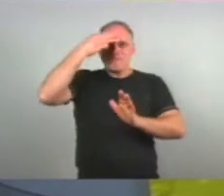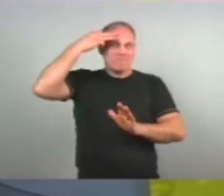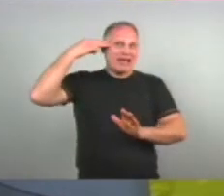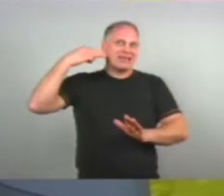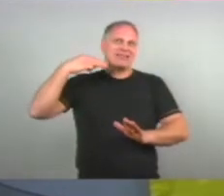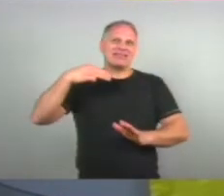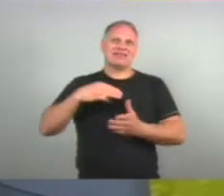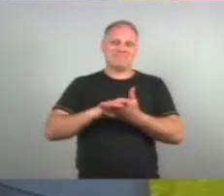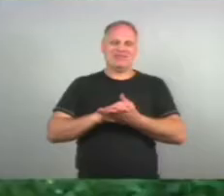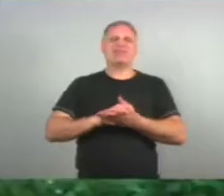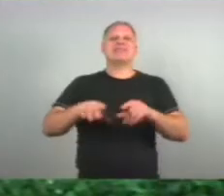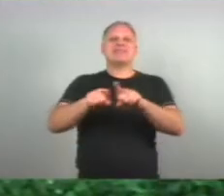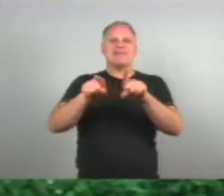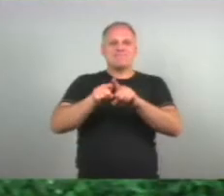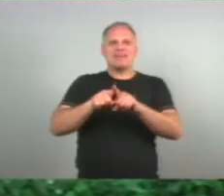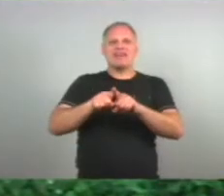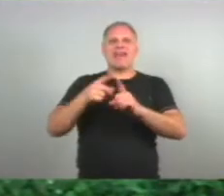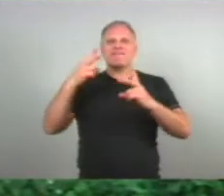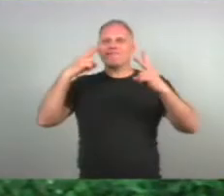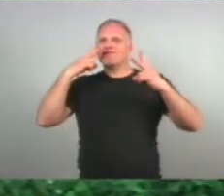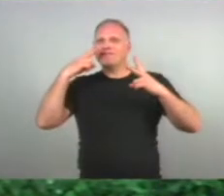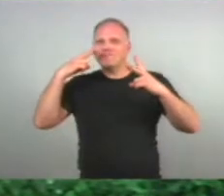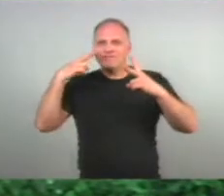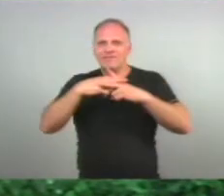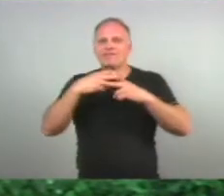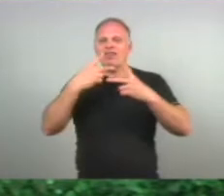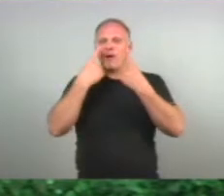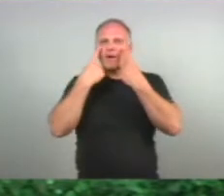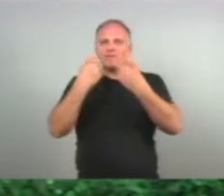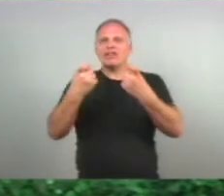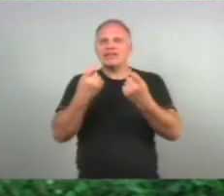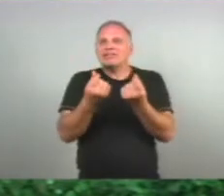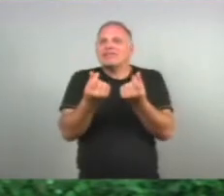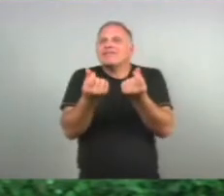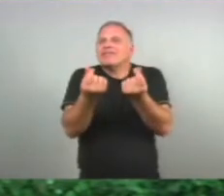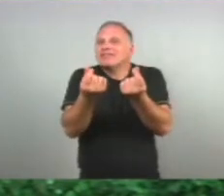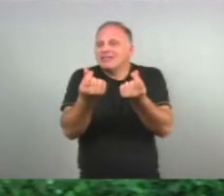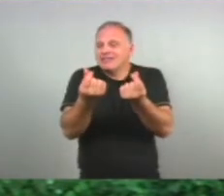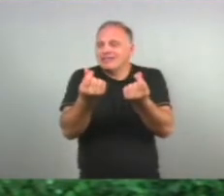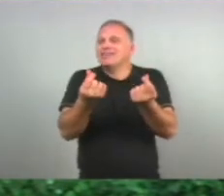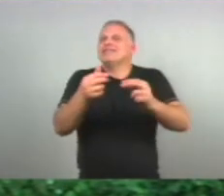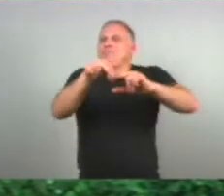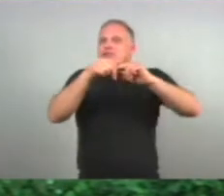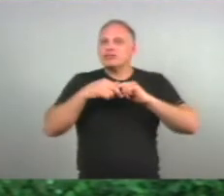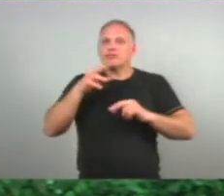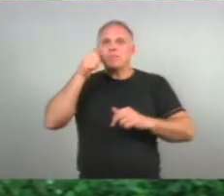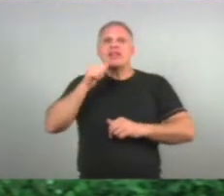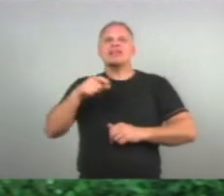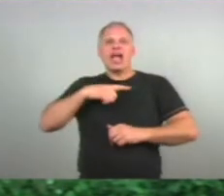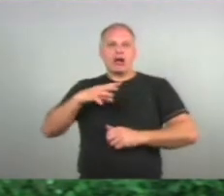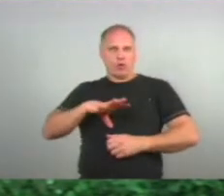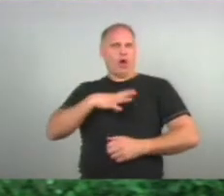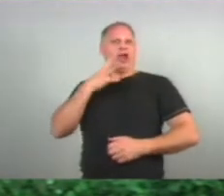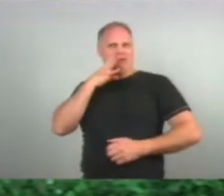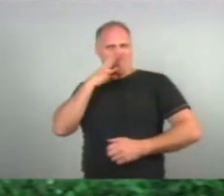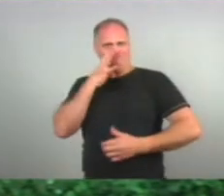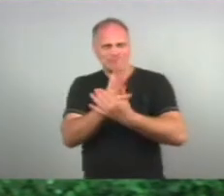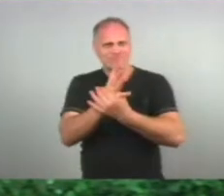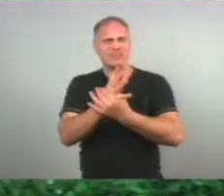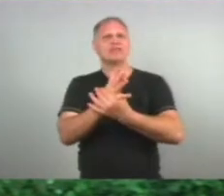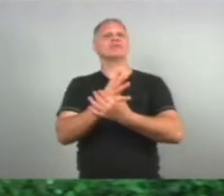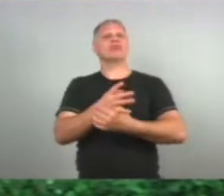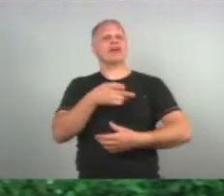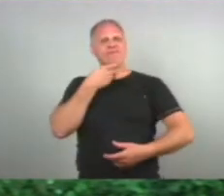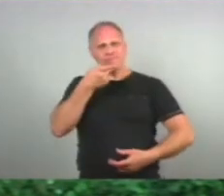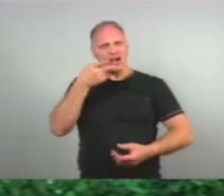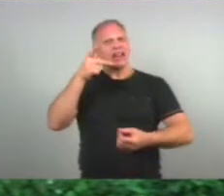violência monetária Então que a mulher Tenha coragem De denunciar De fazer a denúncia